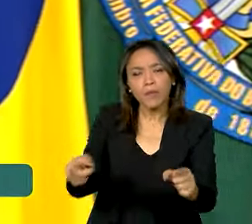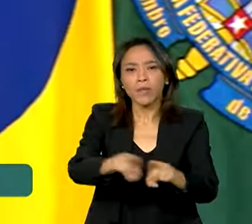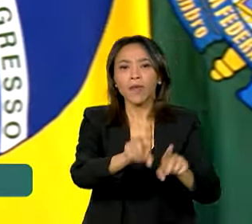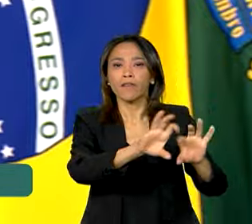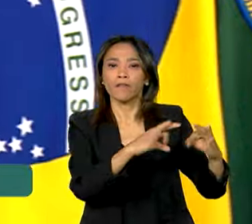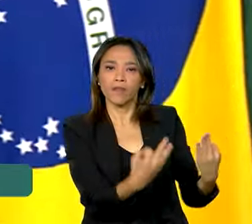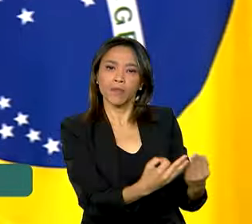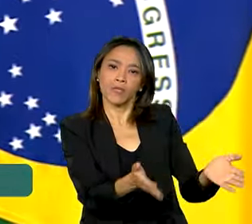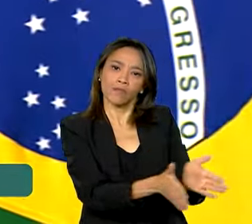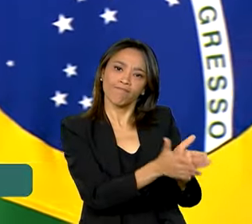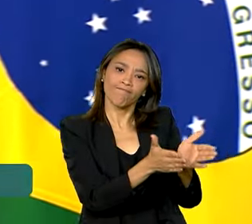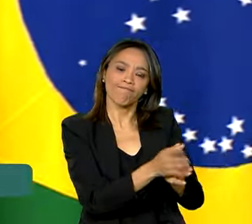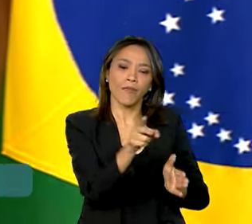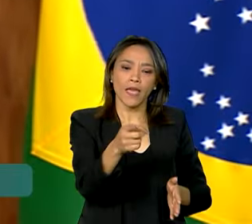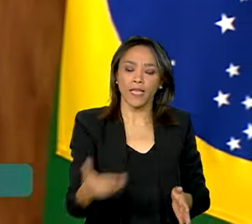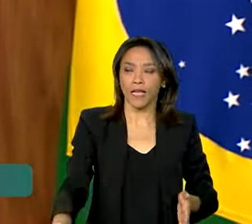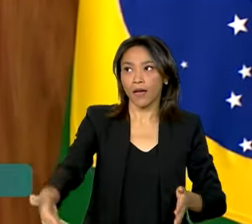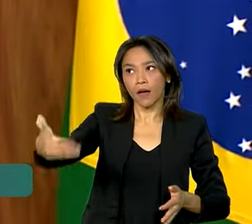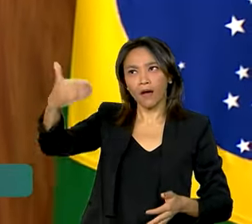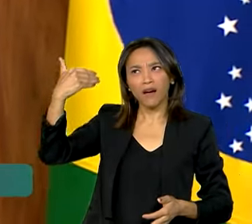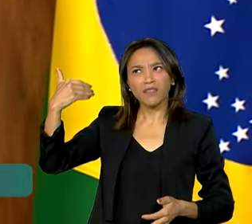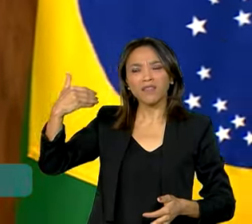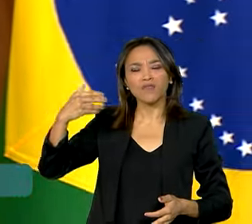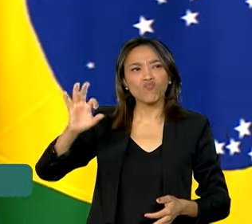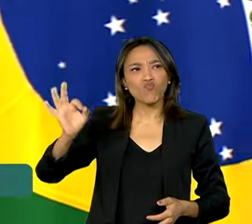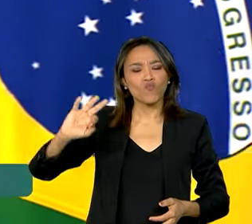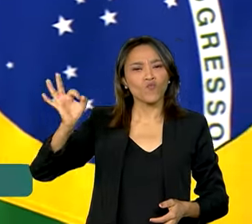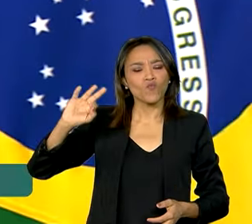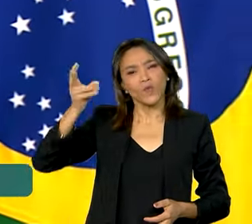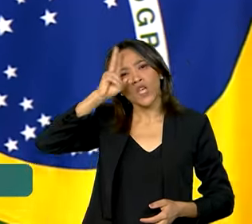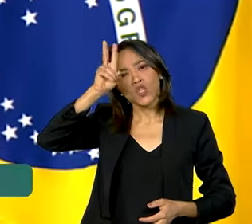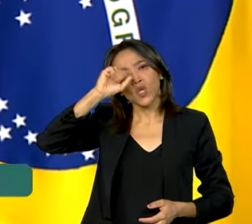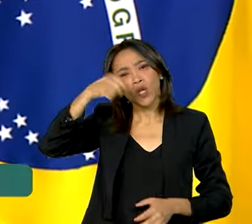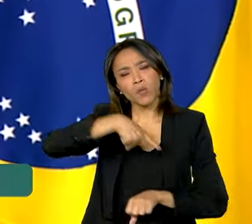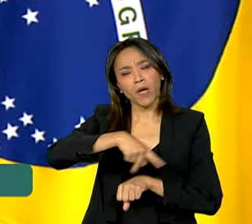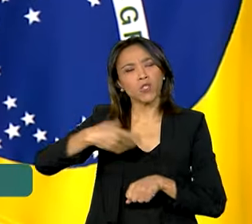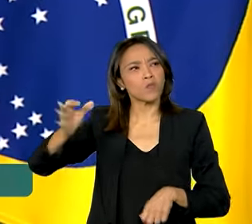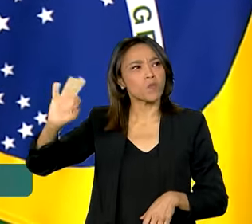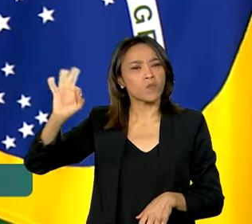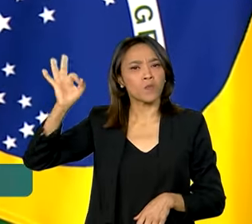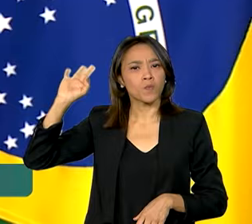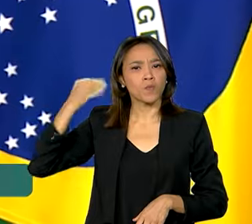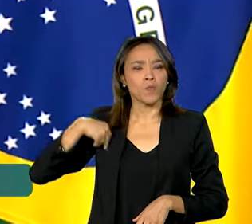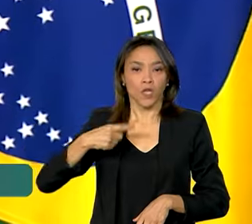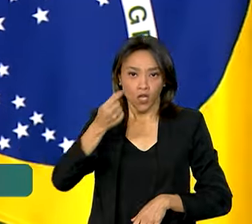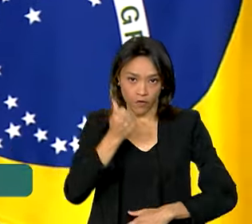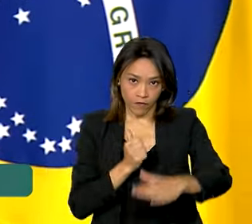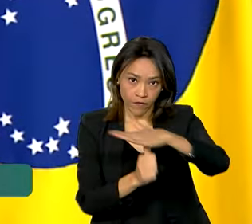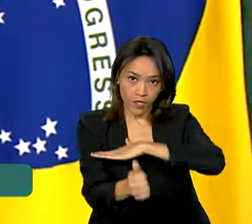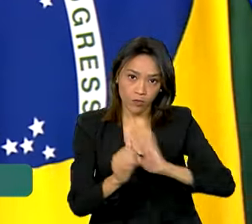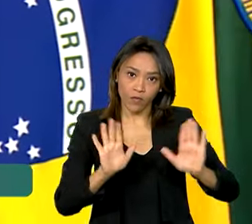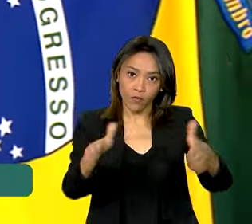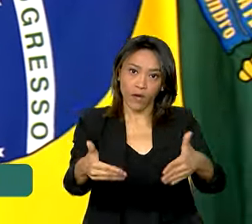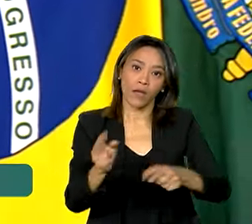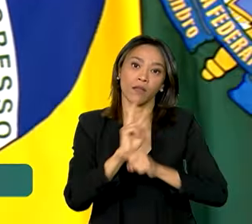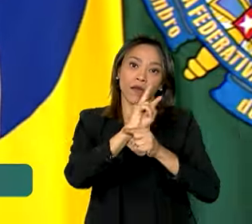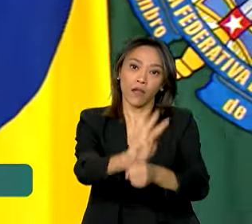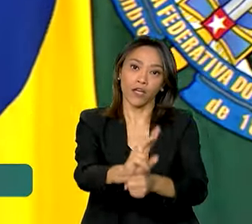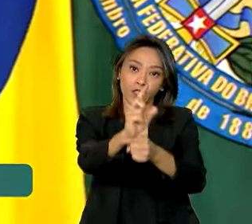antes na história do país houve um programa de investimento de crédito como nós anunciamos ontem.